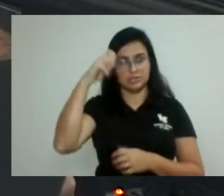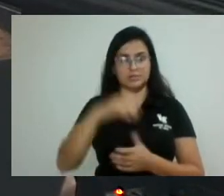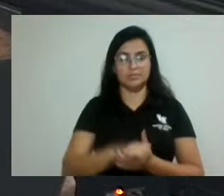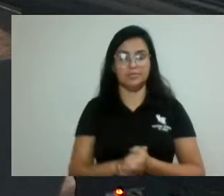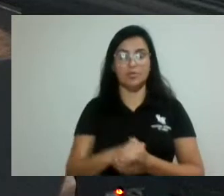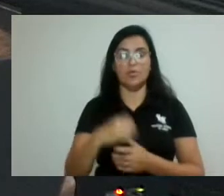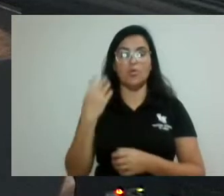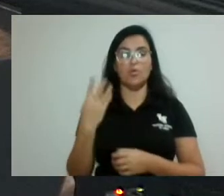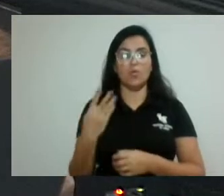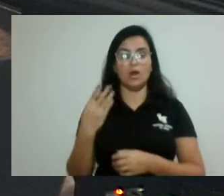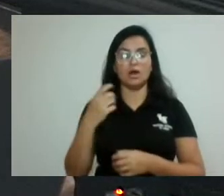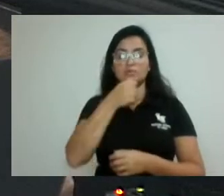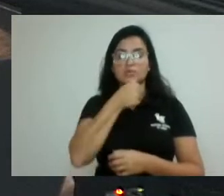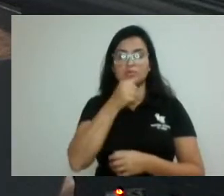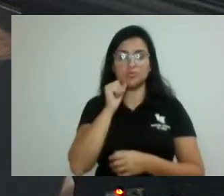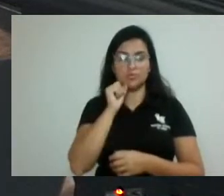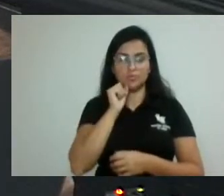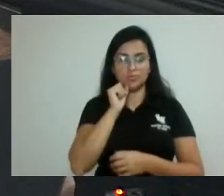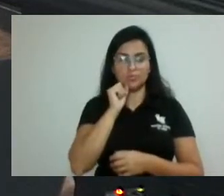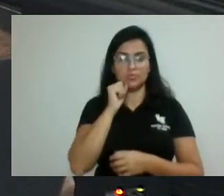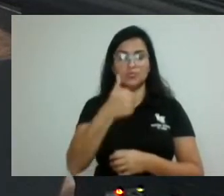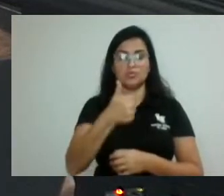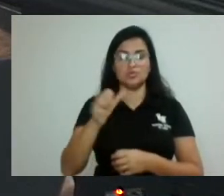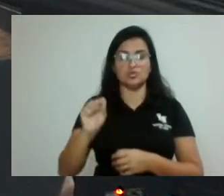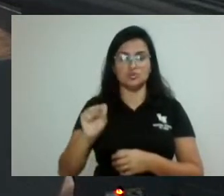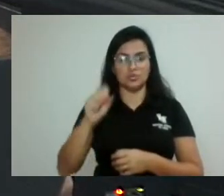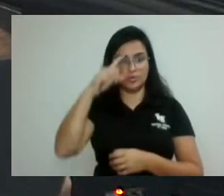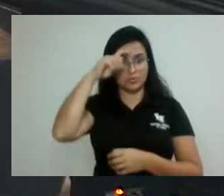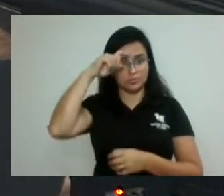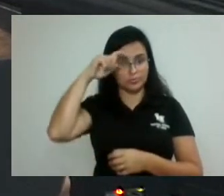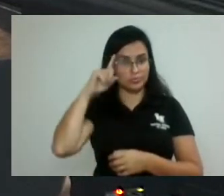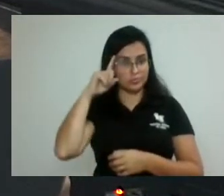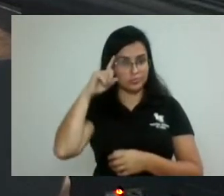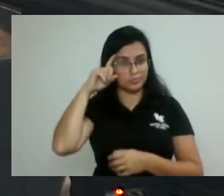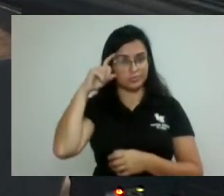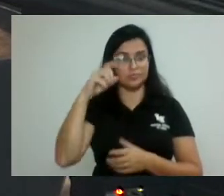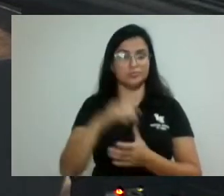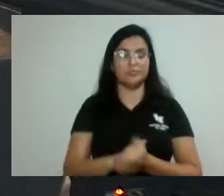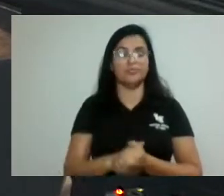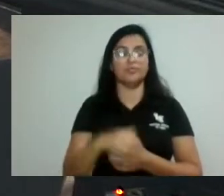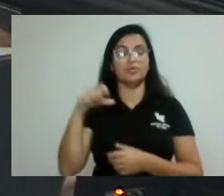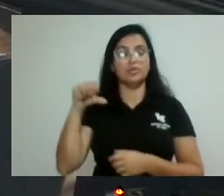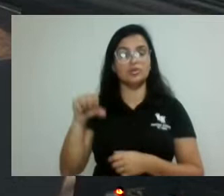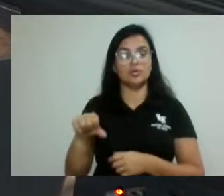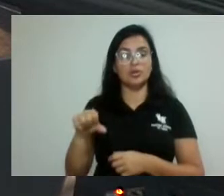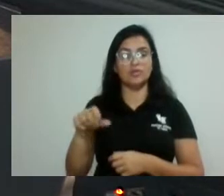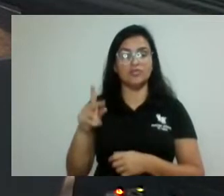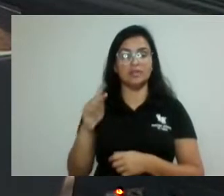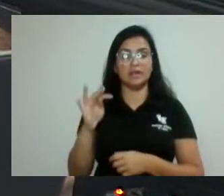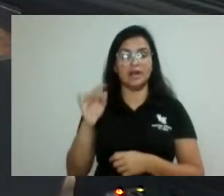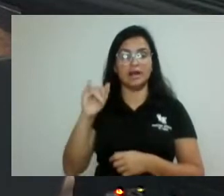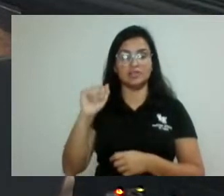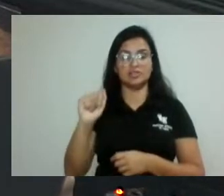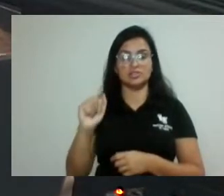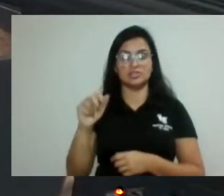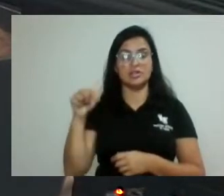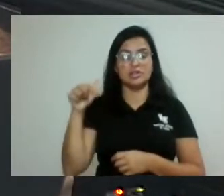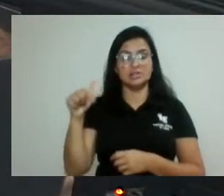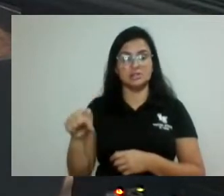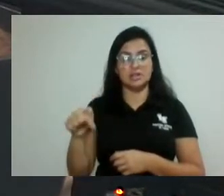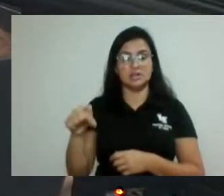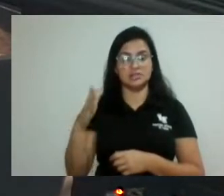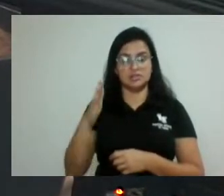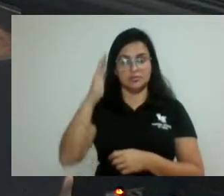18, Juracir Schaefer. 9, Cátia Franco. 7, 7, vereador Pardal. 1, Marlon